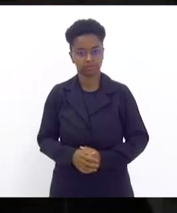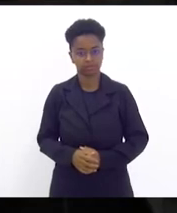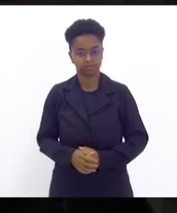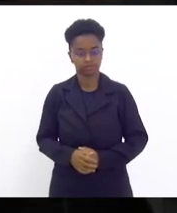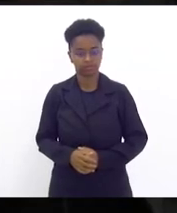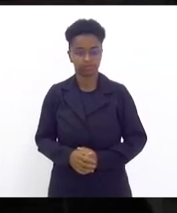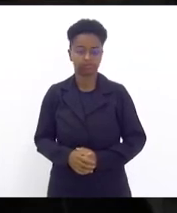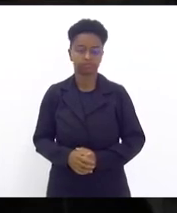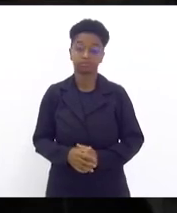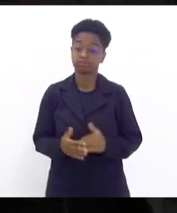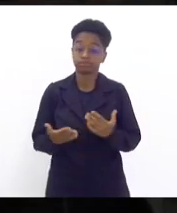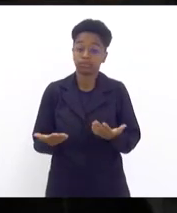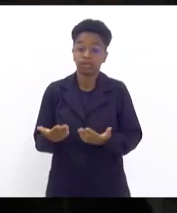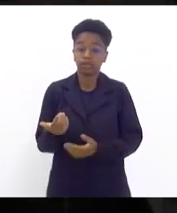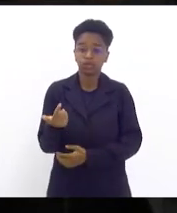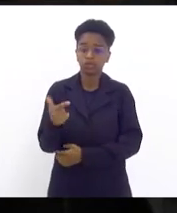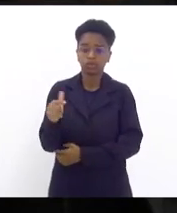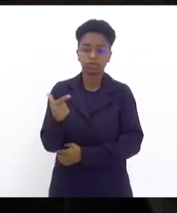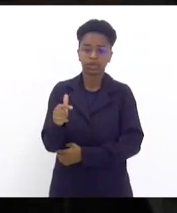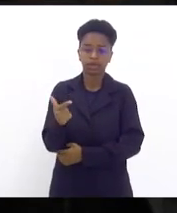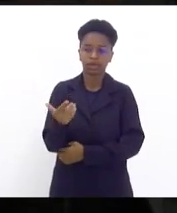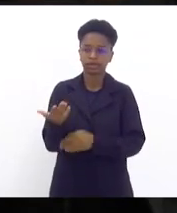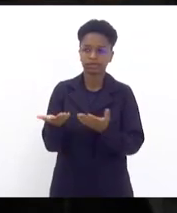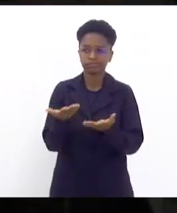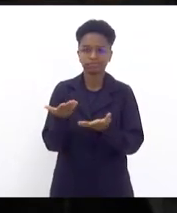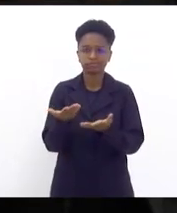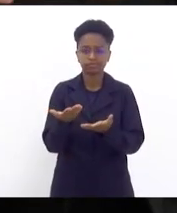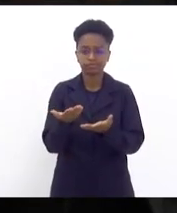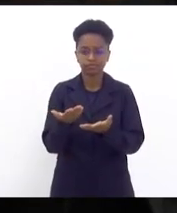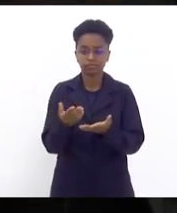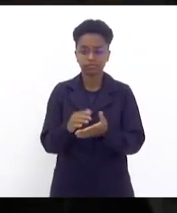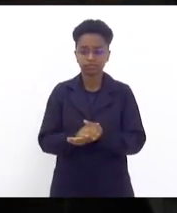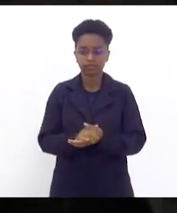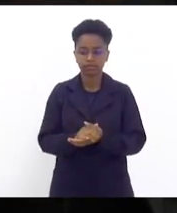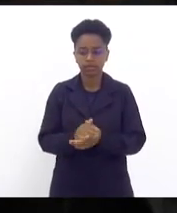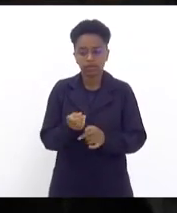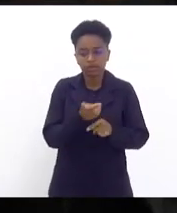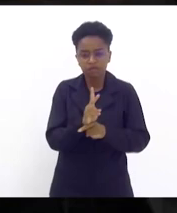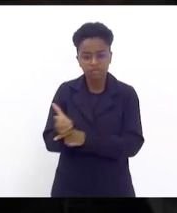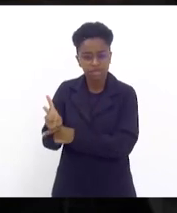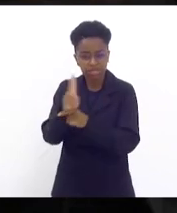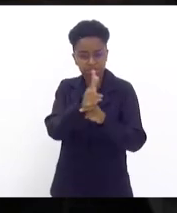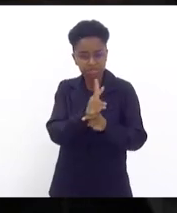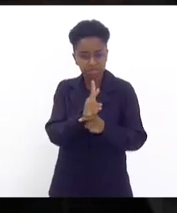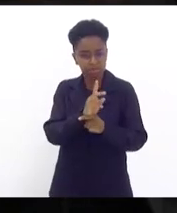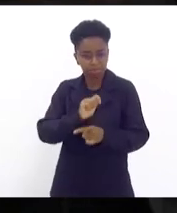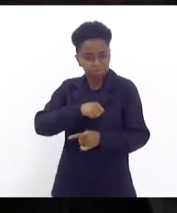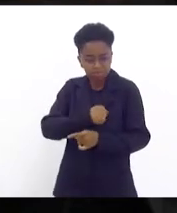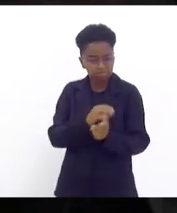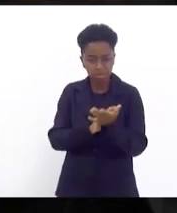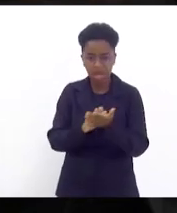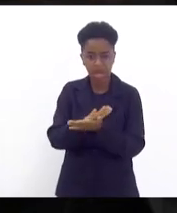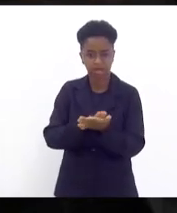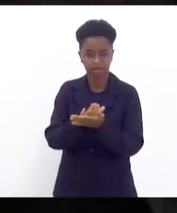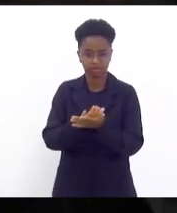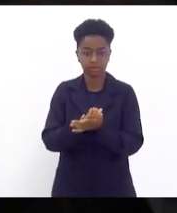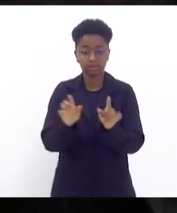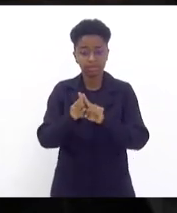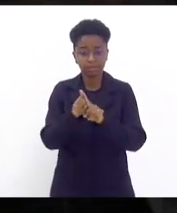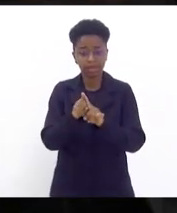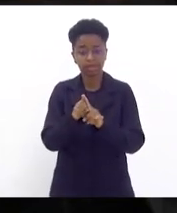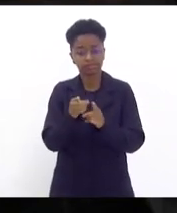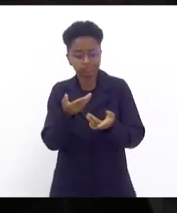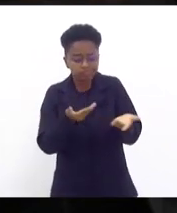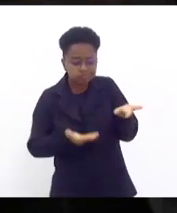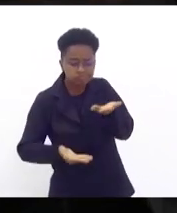E não tem nenhuma fiscalização. Quer dizer, a intermediação leva a